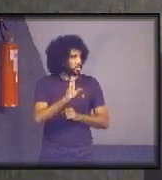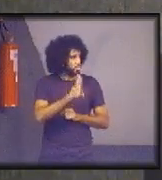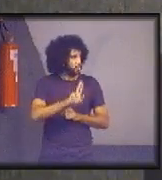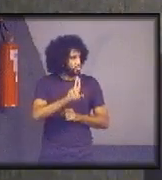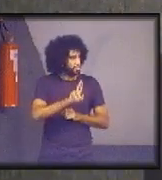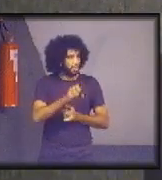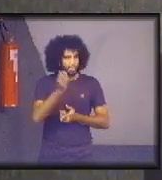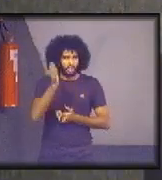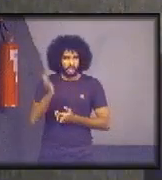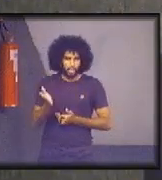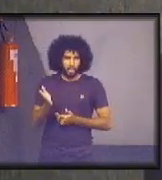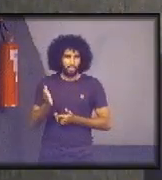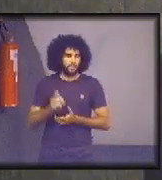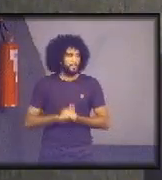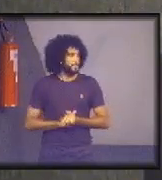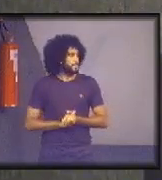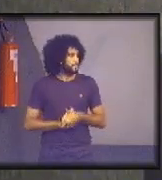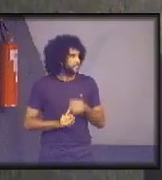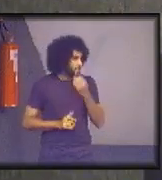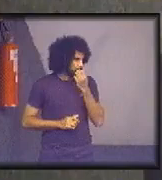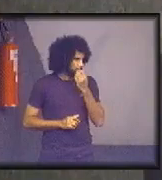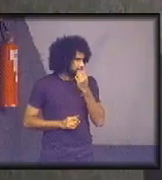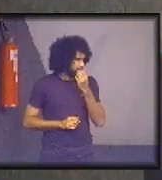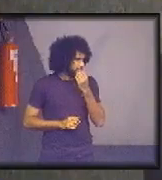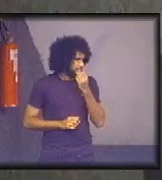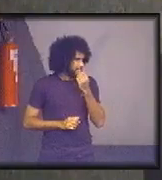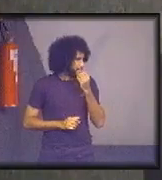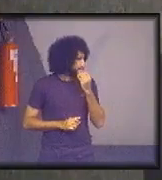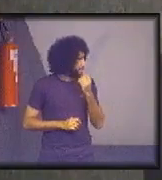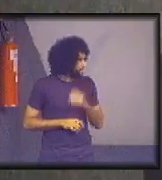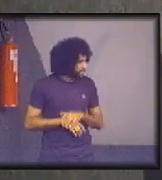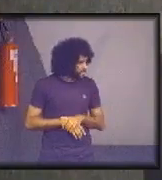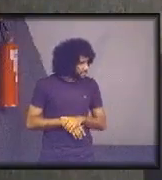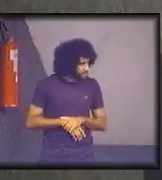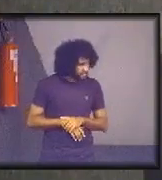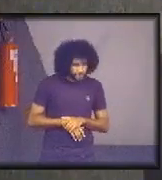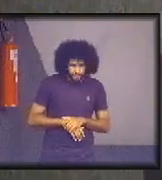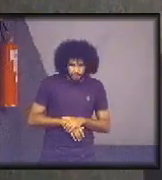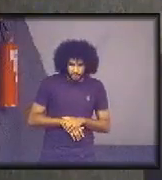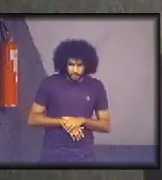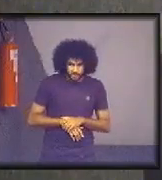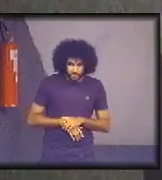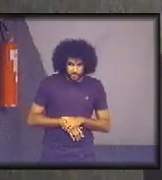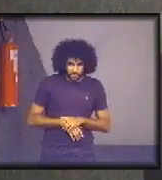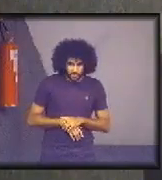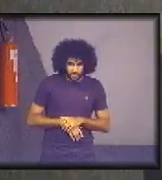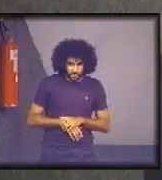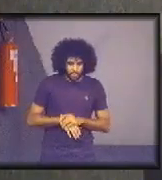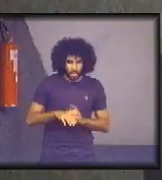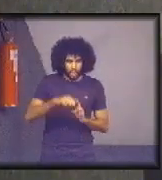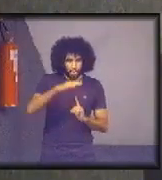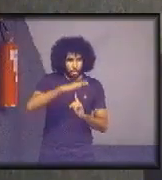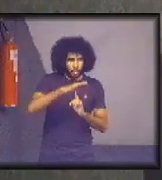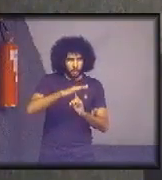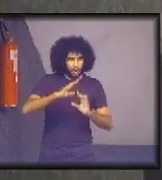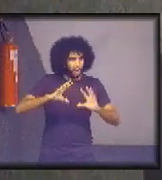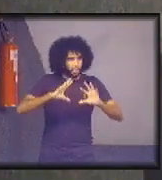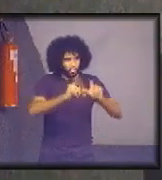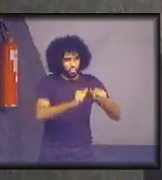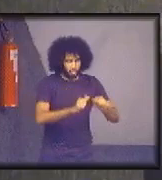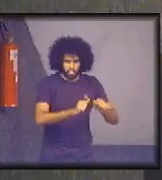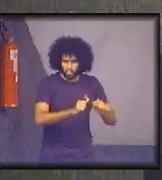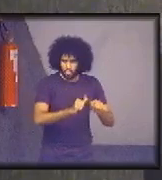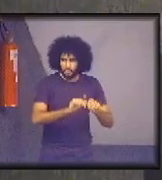kW por mês. Então, ela vai contando o sede interior do Paraná todo. A energia